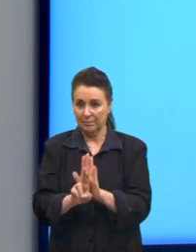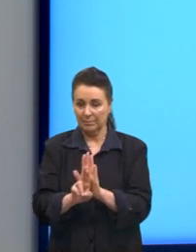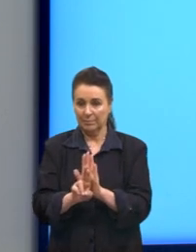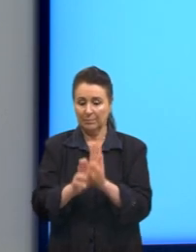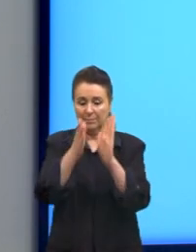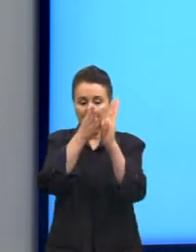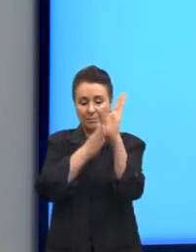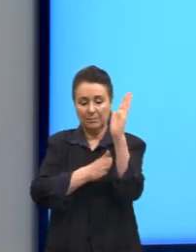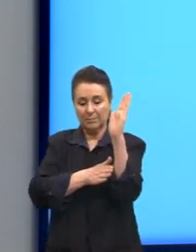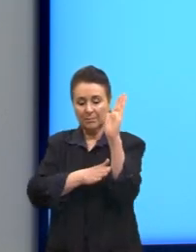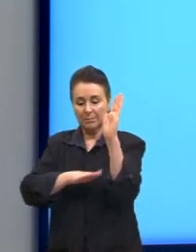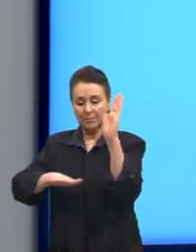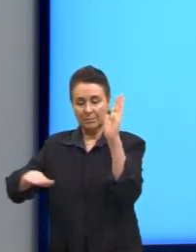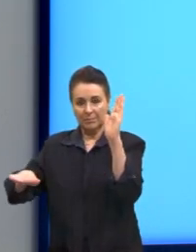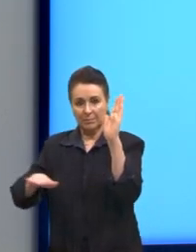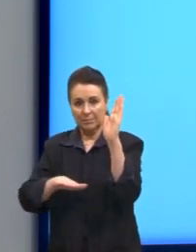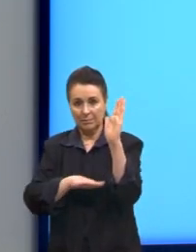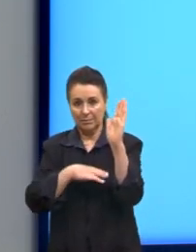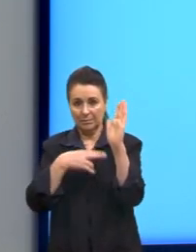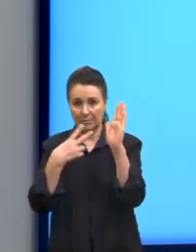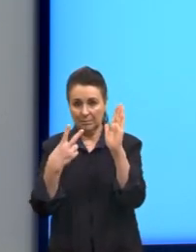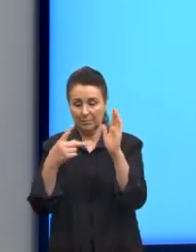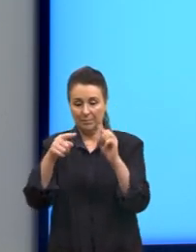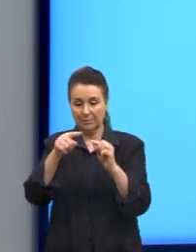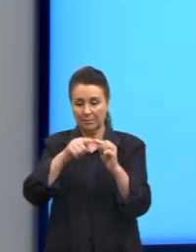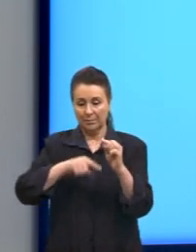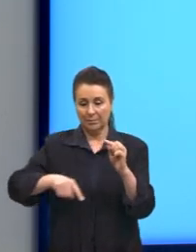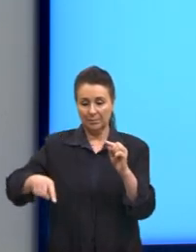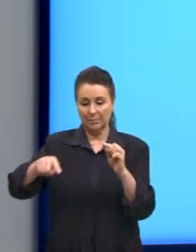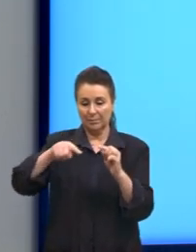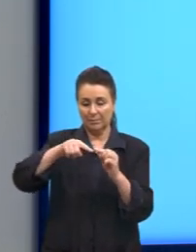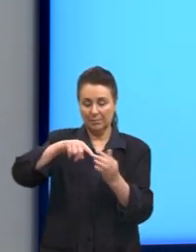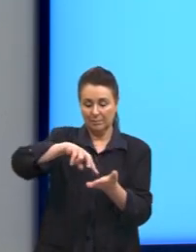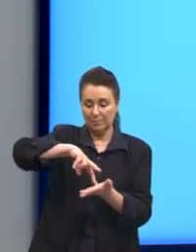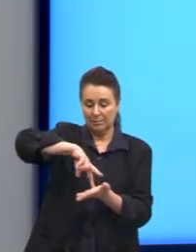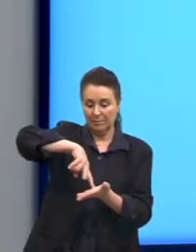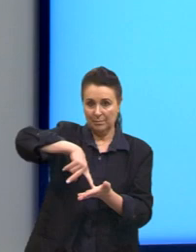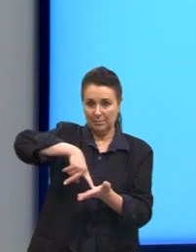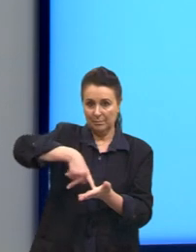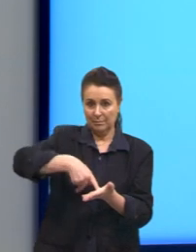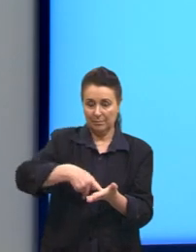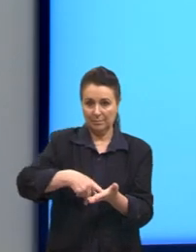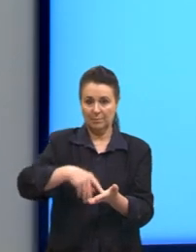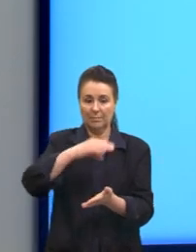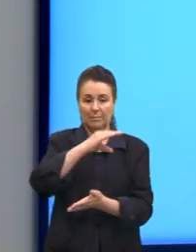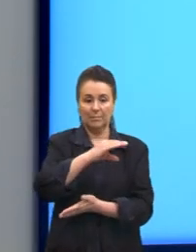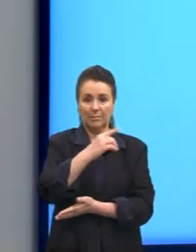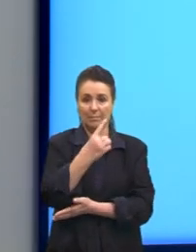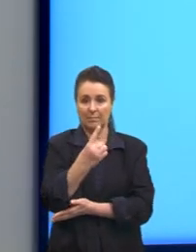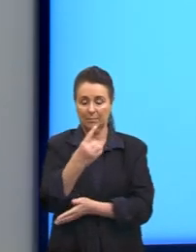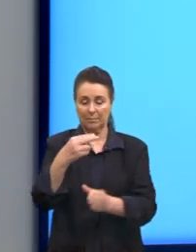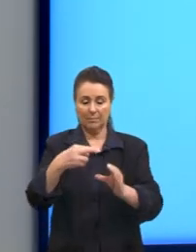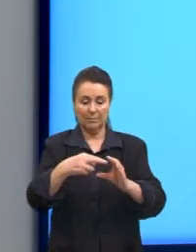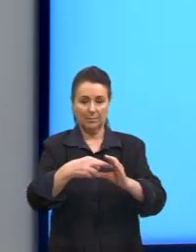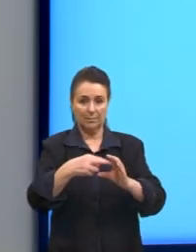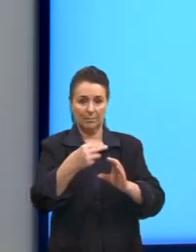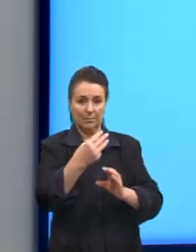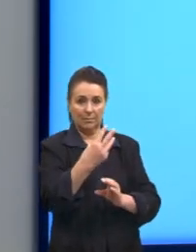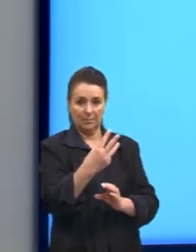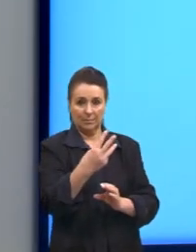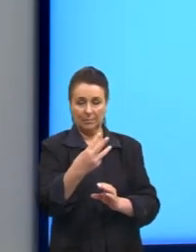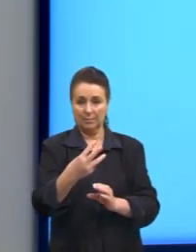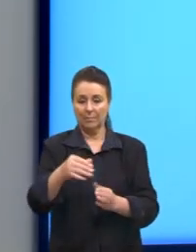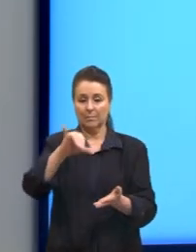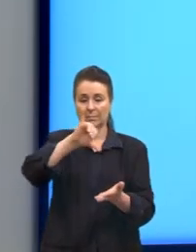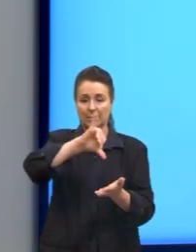plano cartesiano, duas circunferências. As circunferências C1, de raio 3 e o